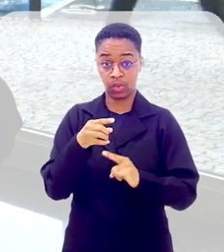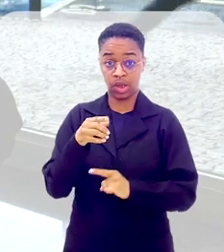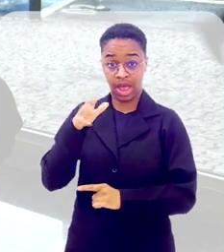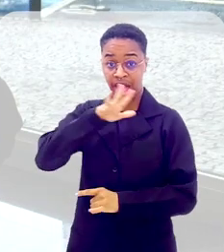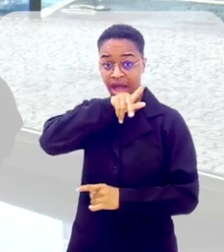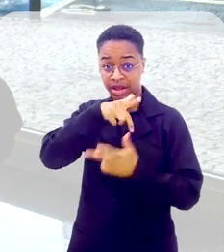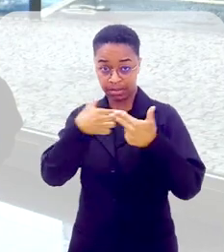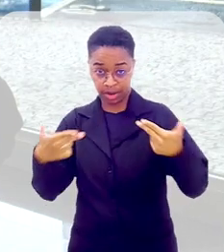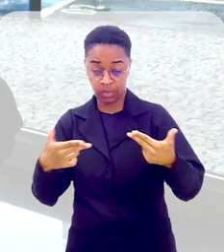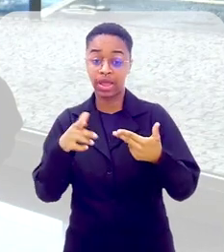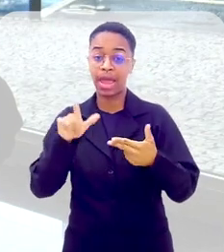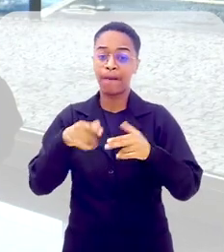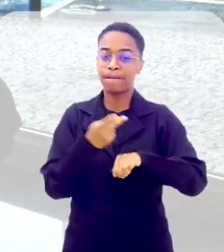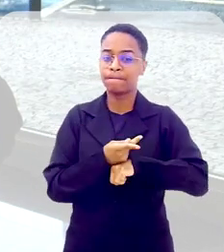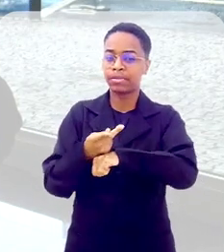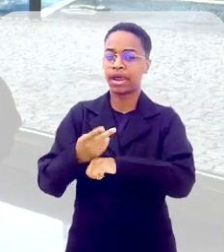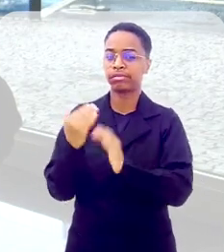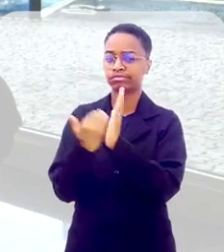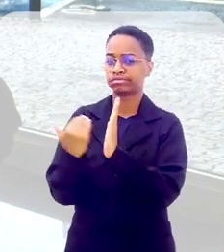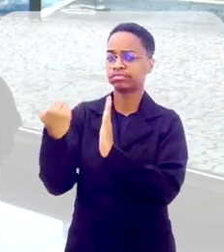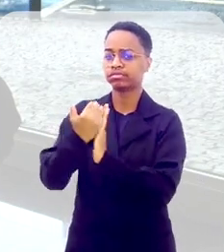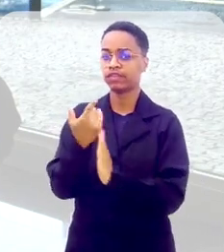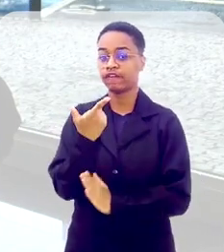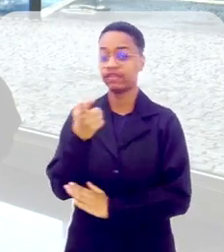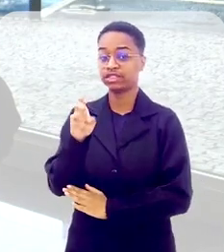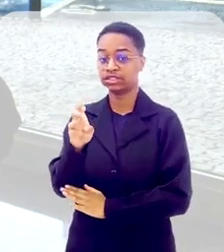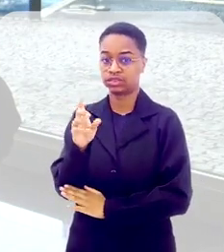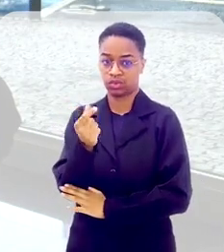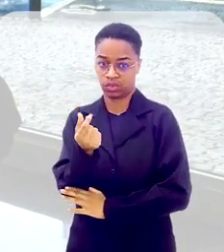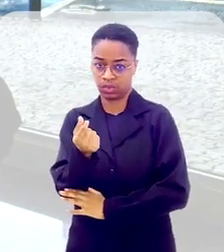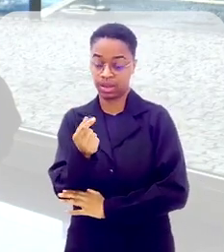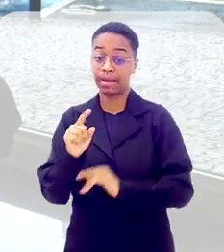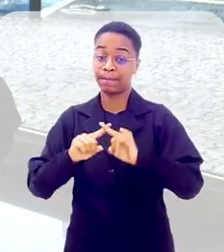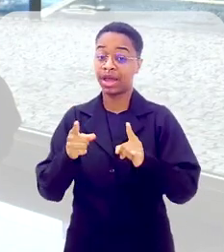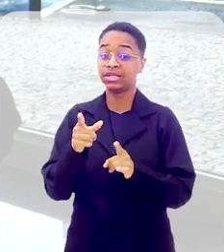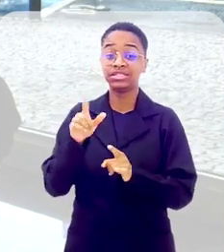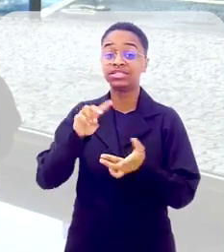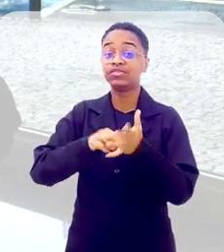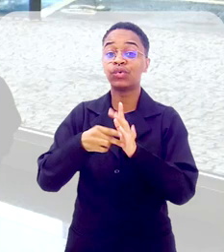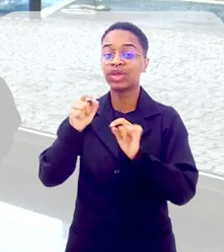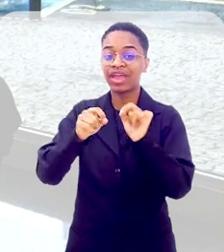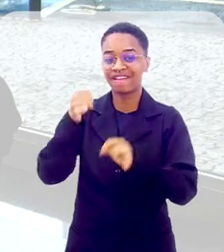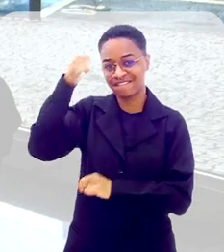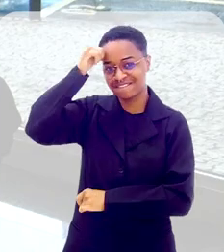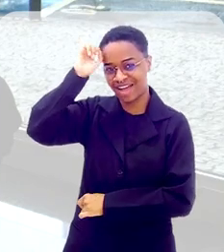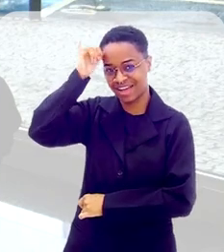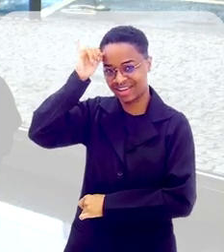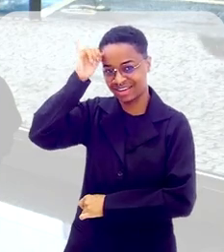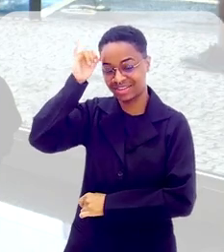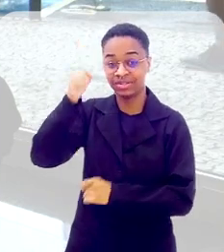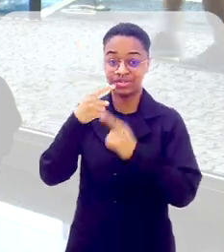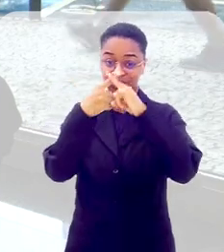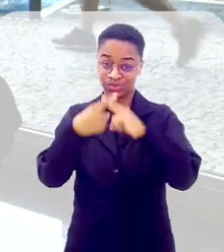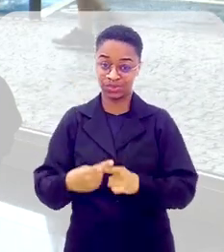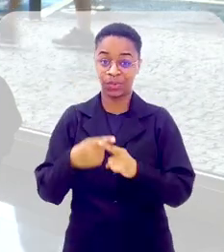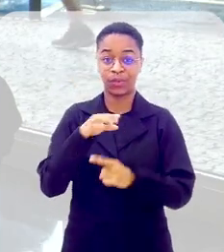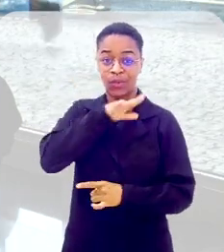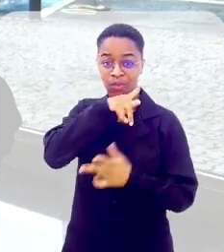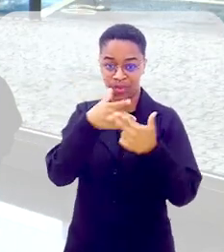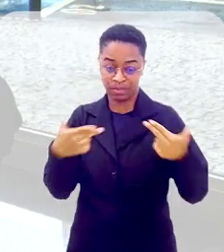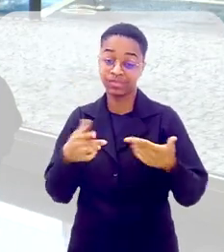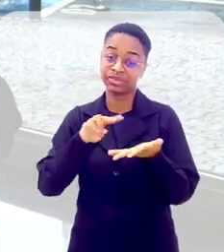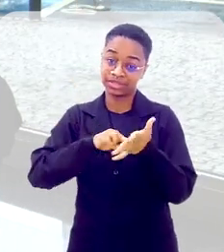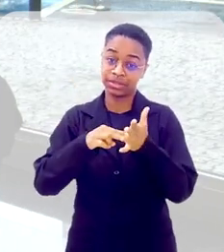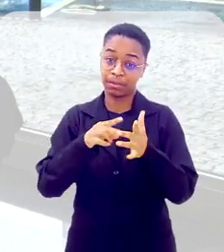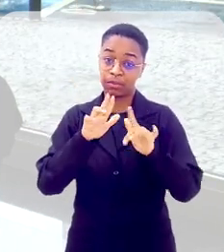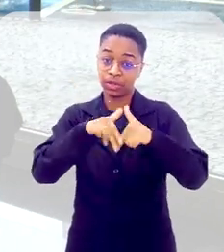era o prêmio maior que se dava e 25, curiosamente, é vaca no jogo do bicho. Daí que nasceu a expressão fazer